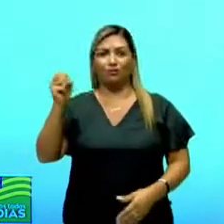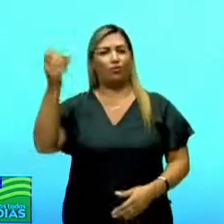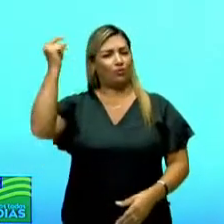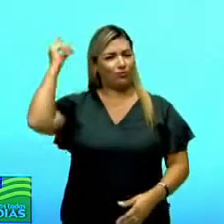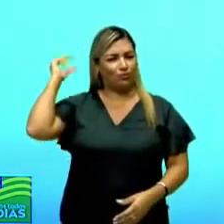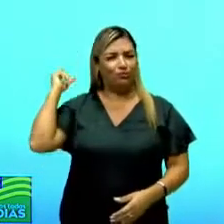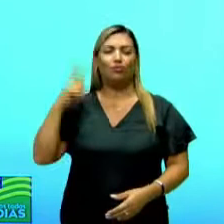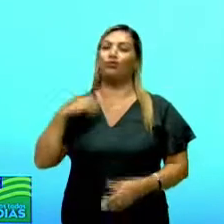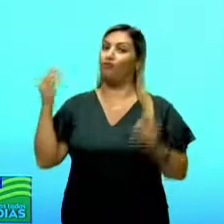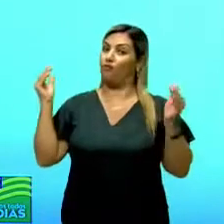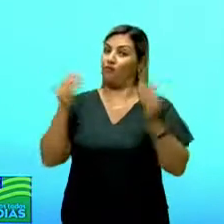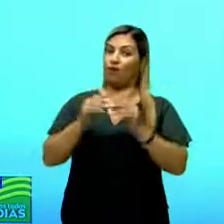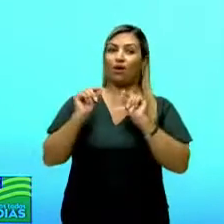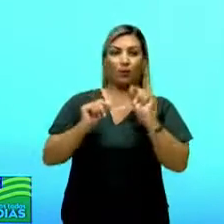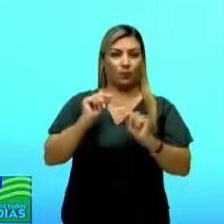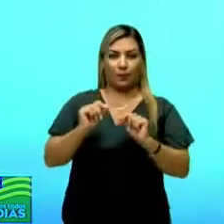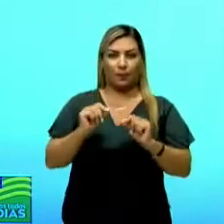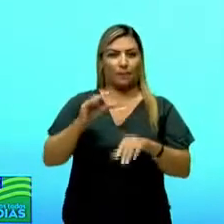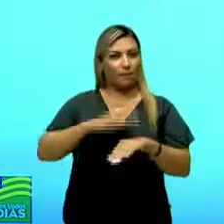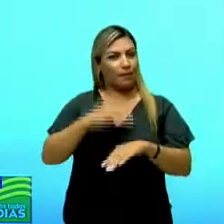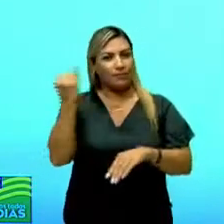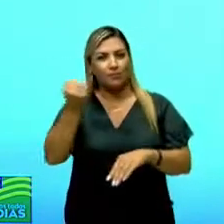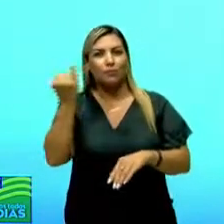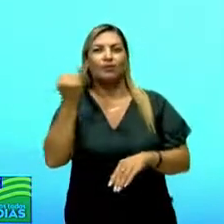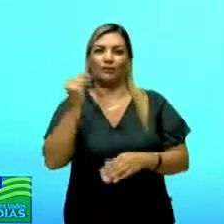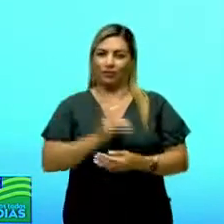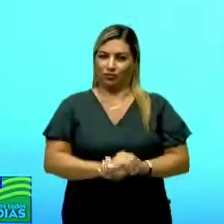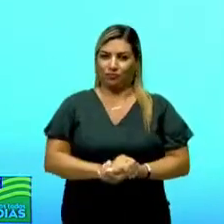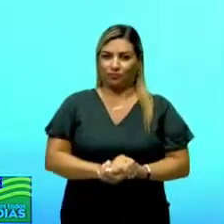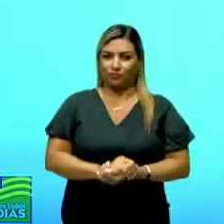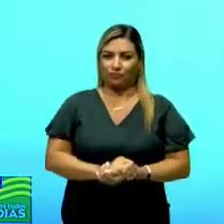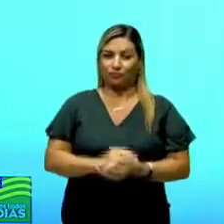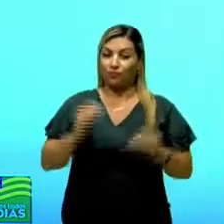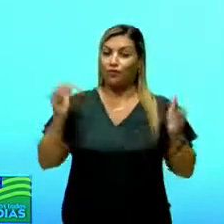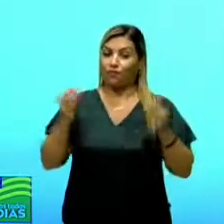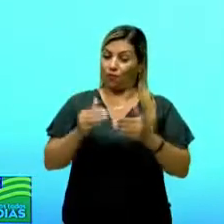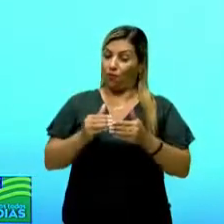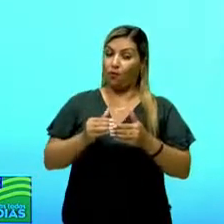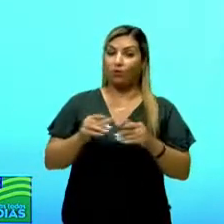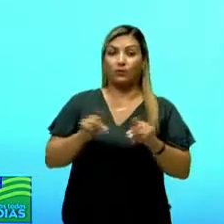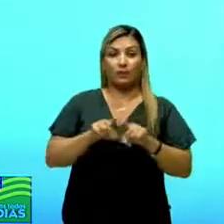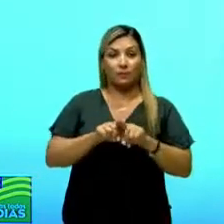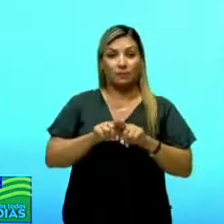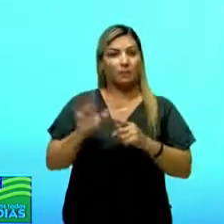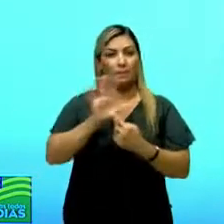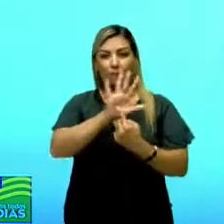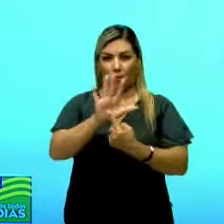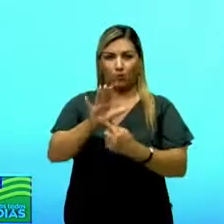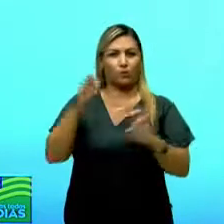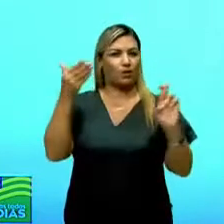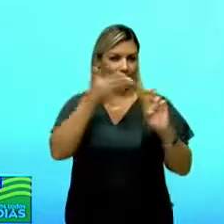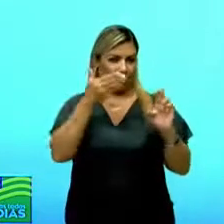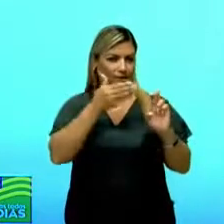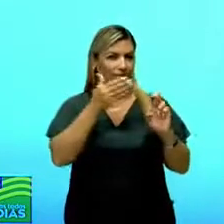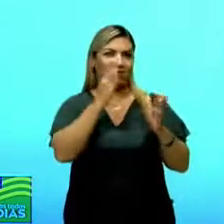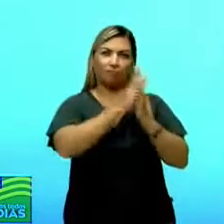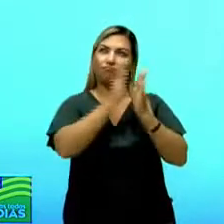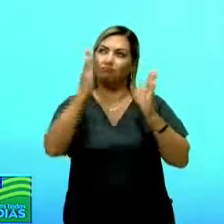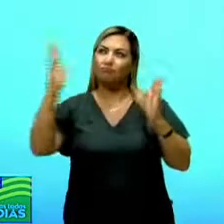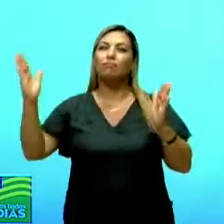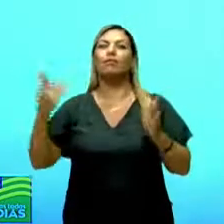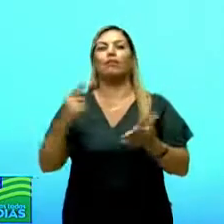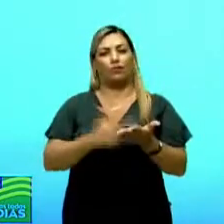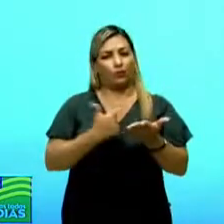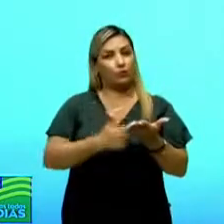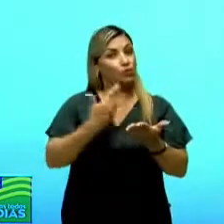vamos focar na parte mais importante do arcadismo. E também trago para você as referências bibliográficas,